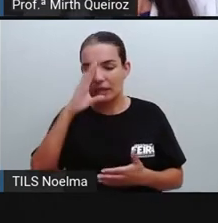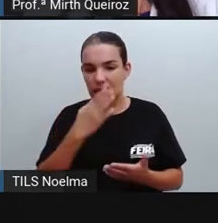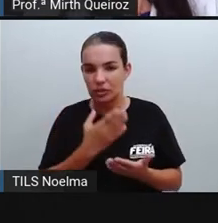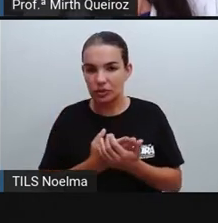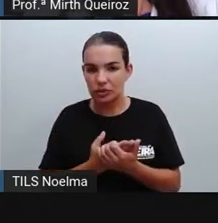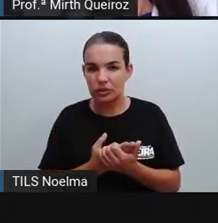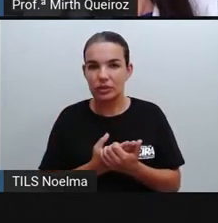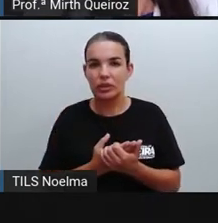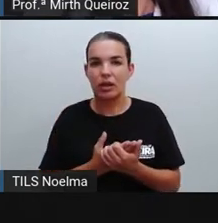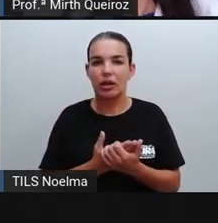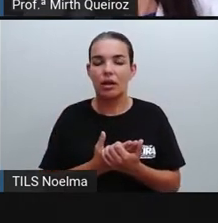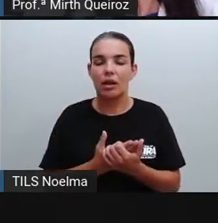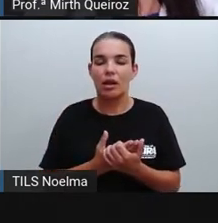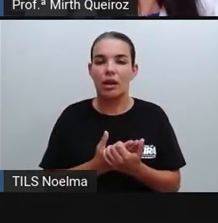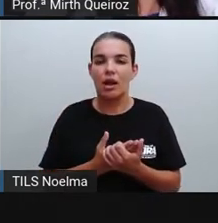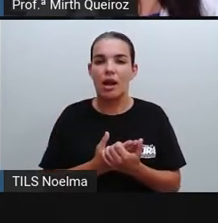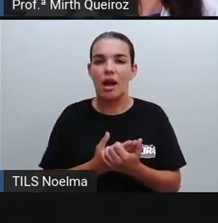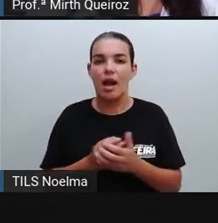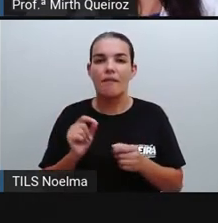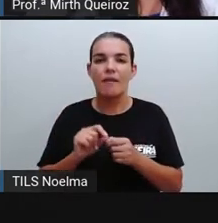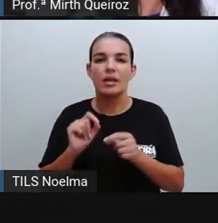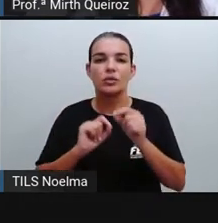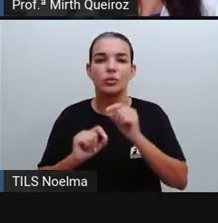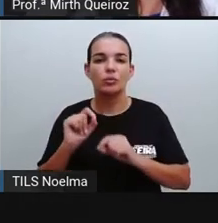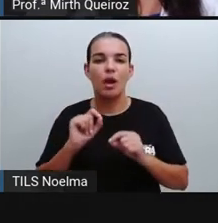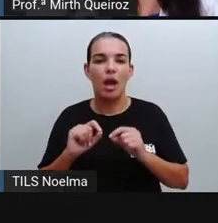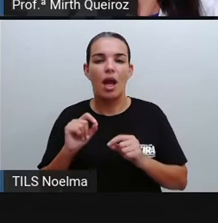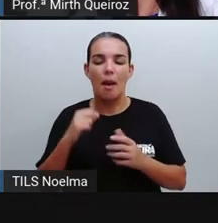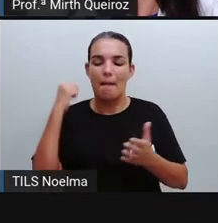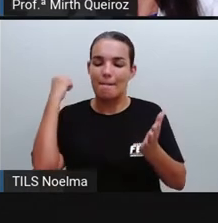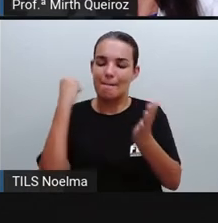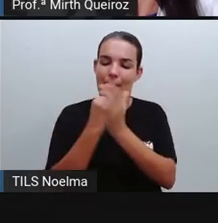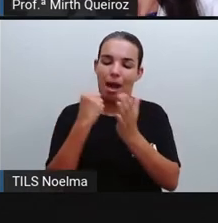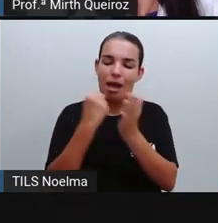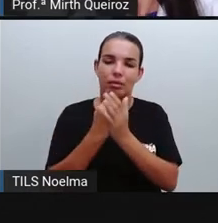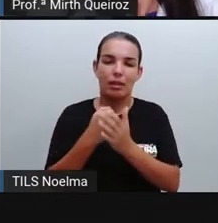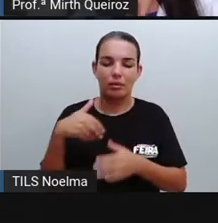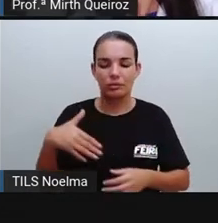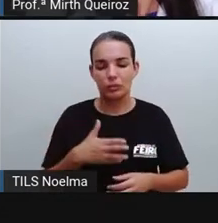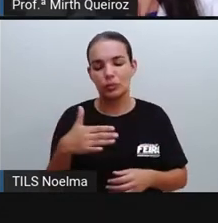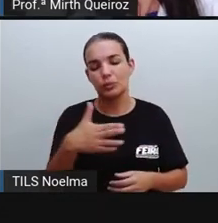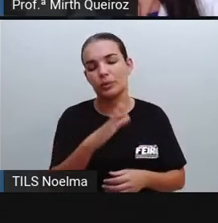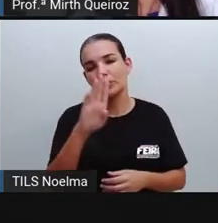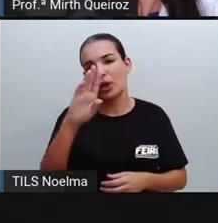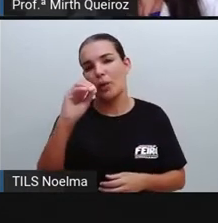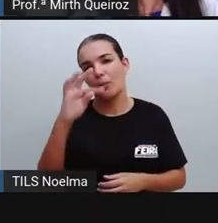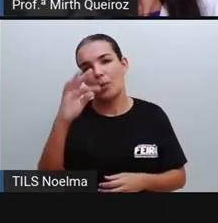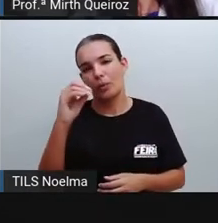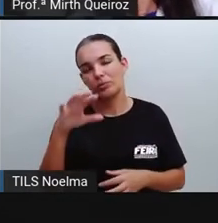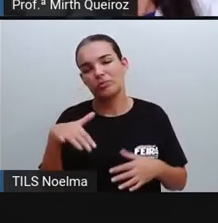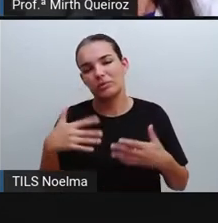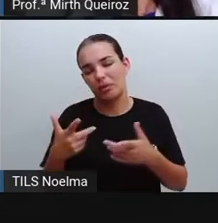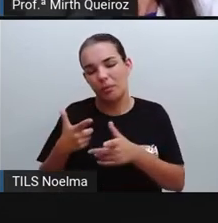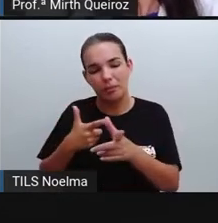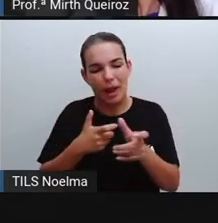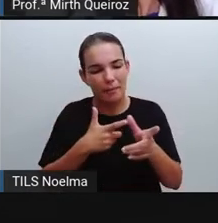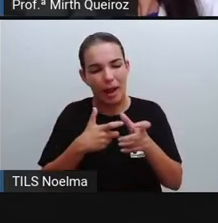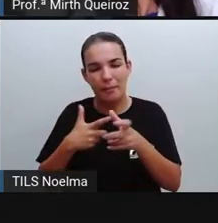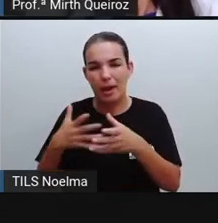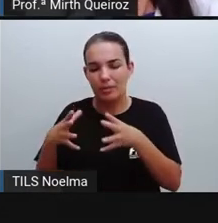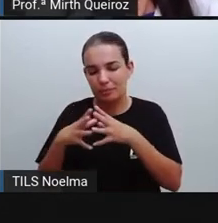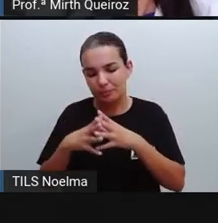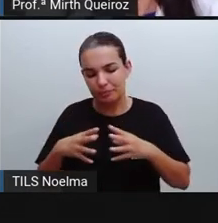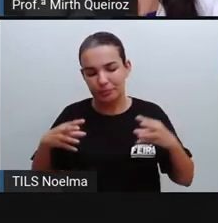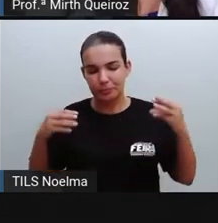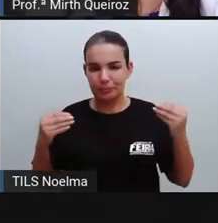o Boto pra poder construir amuletos, né? Amuletos da sorte. E, assim, eles são responsáveis aí pela